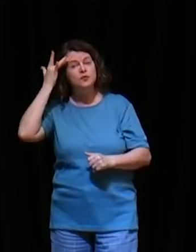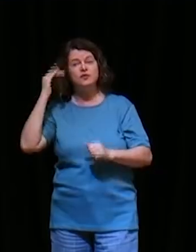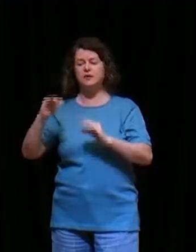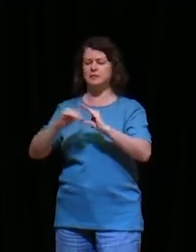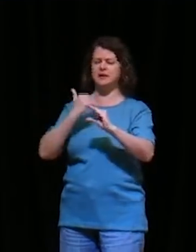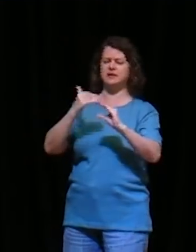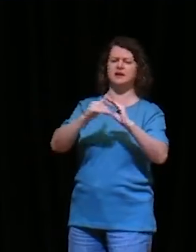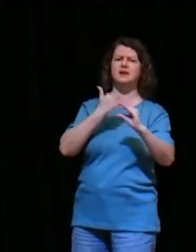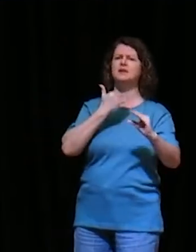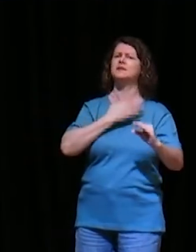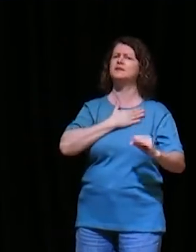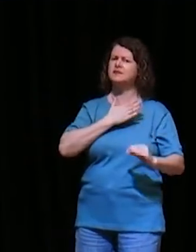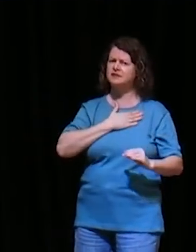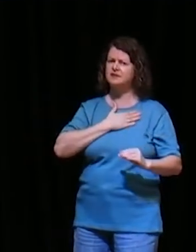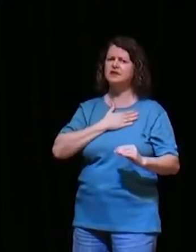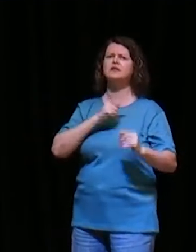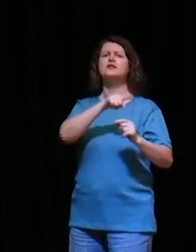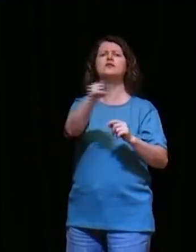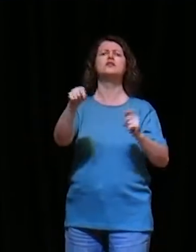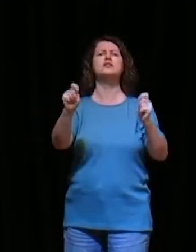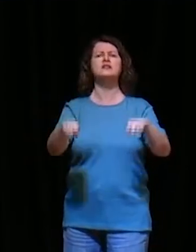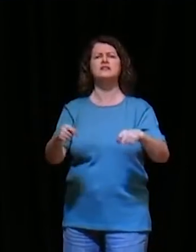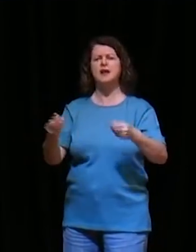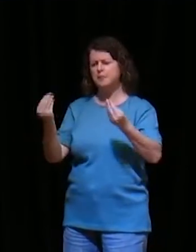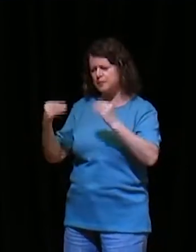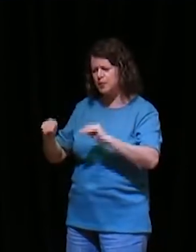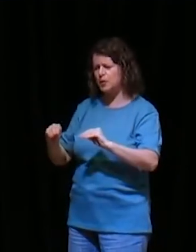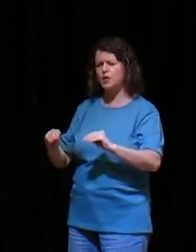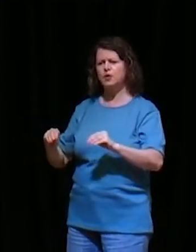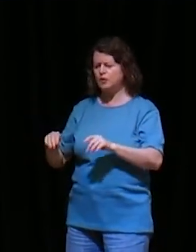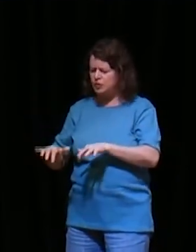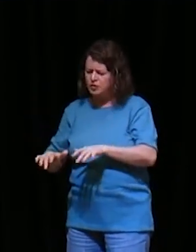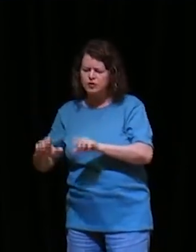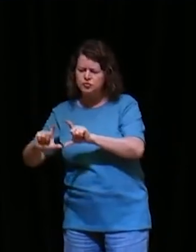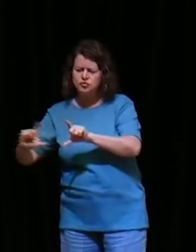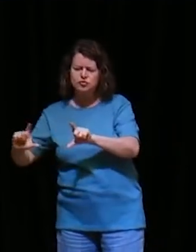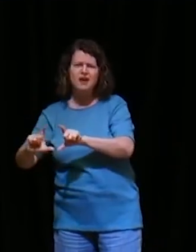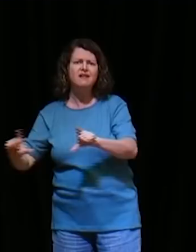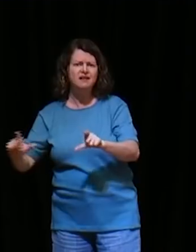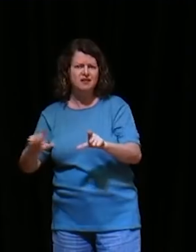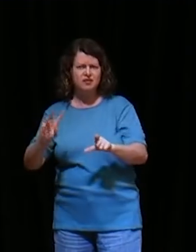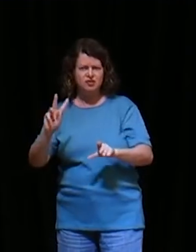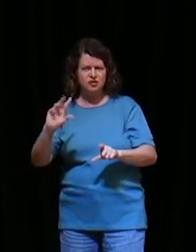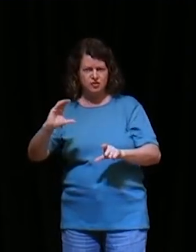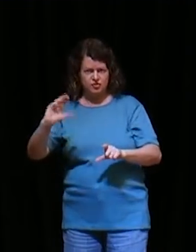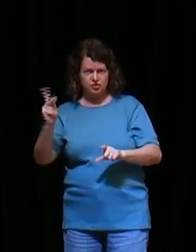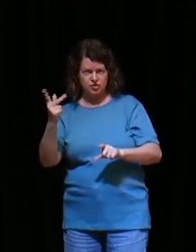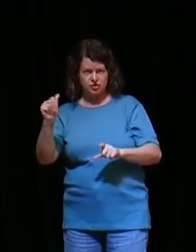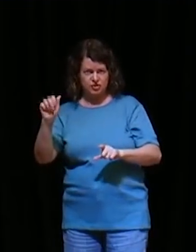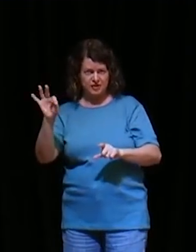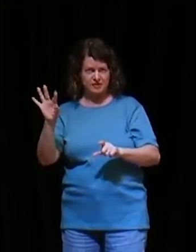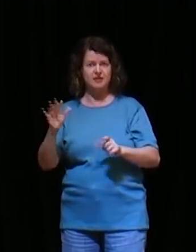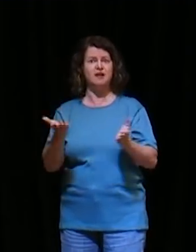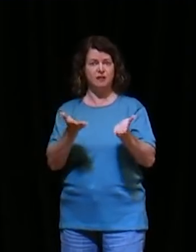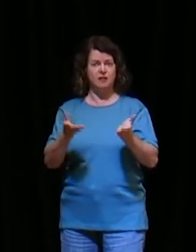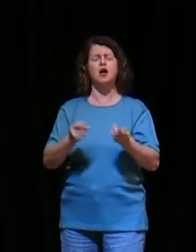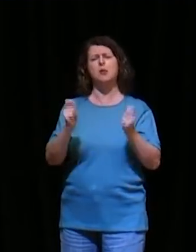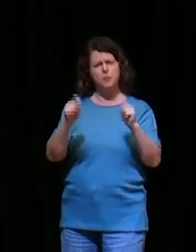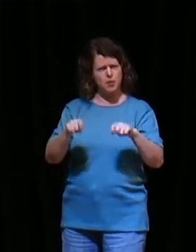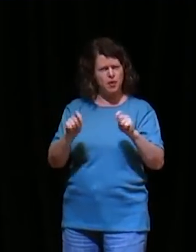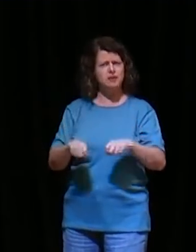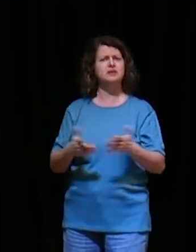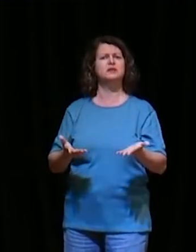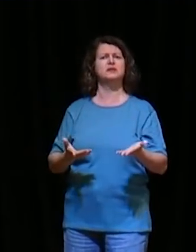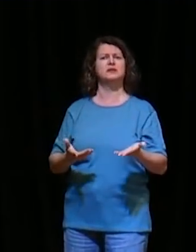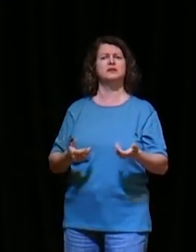mensagem agora, aqui, você está ouvindo, essa mensagem hoje, bota a mensagem, pastora, por isso, todas as mensagens, que eu coloco, um coraçãozinho, são